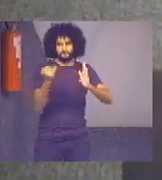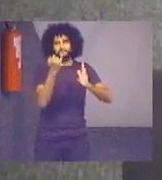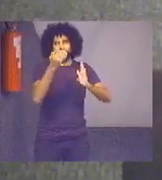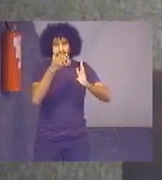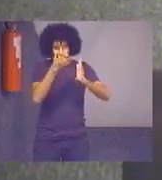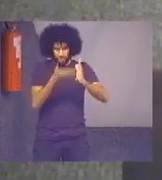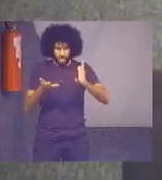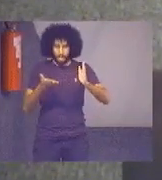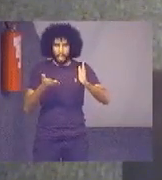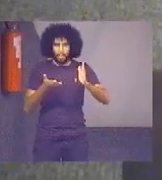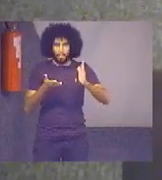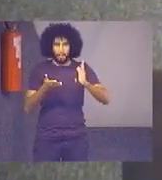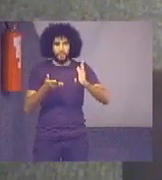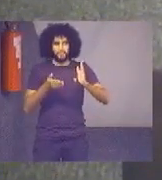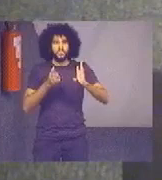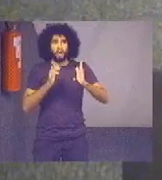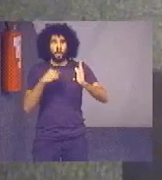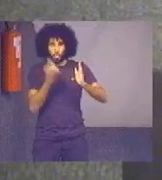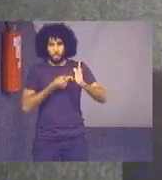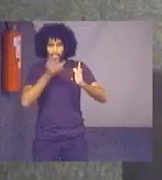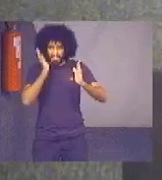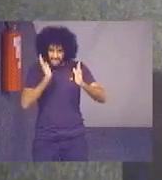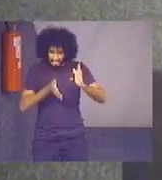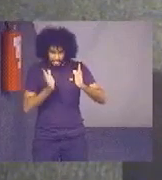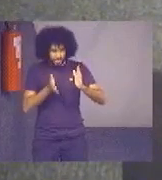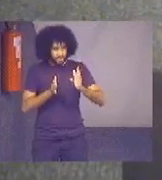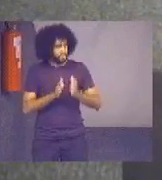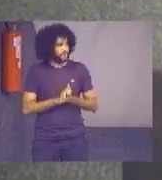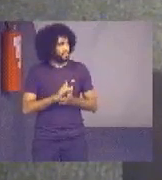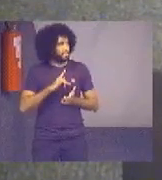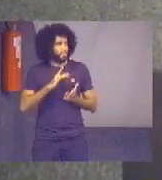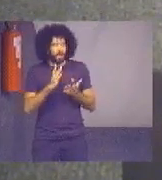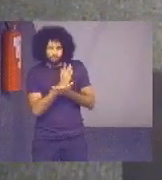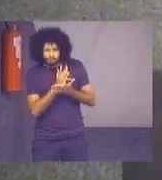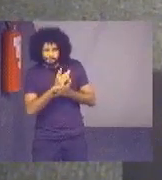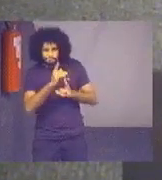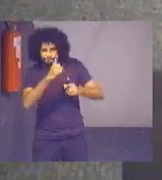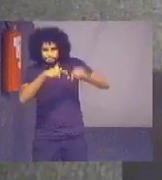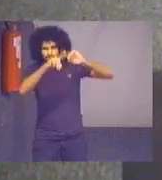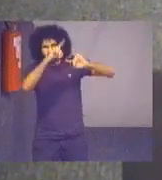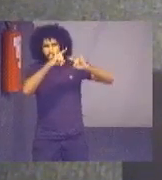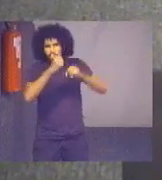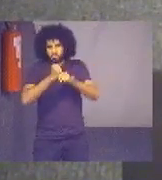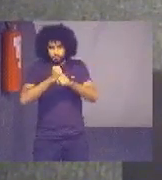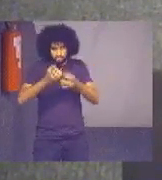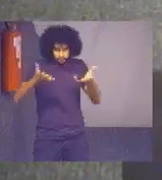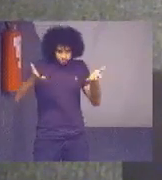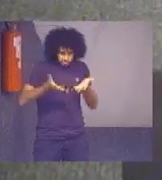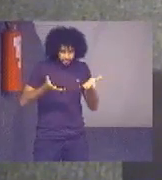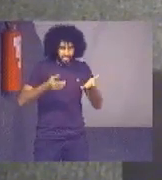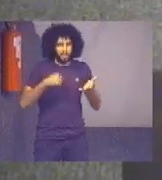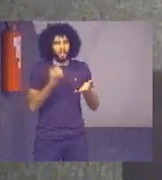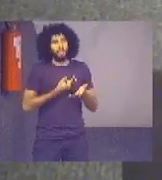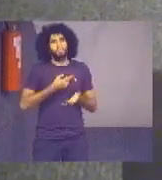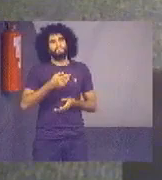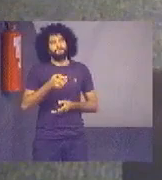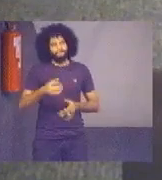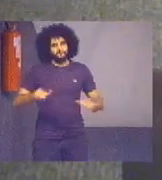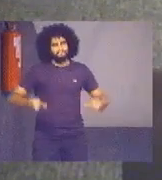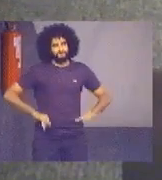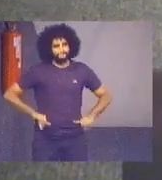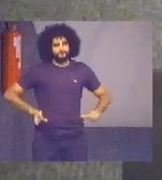porque, apesar de a gente já ter tido algumas evoluções nos últimos anos, a gente ainda sofre com algumas